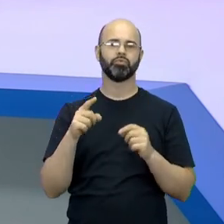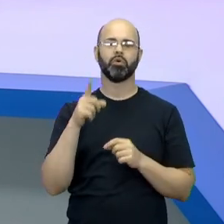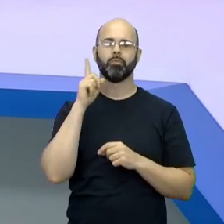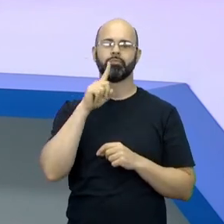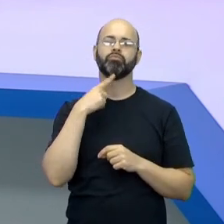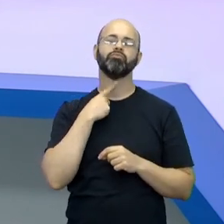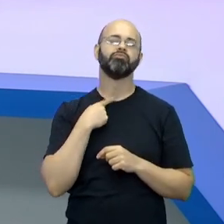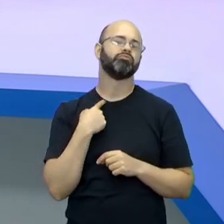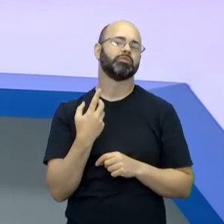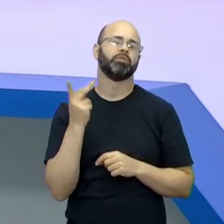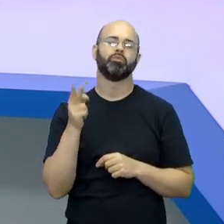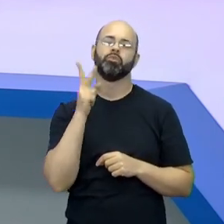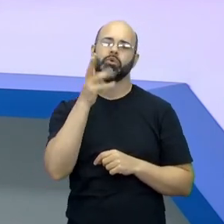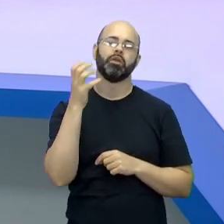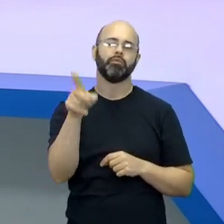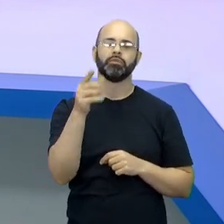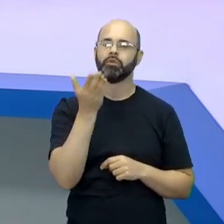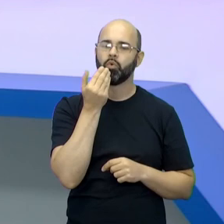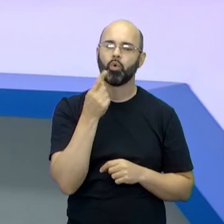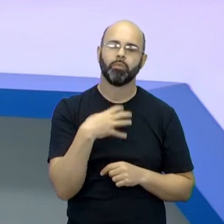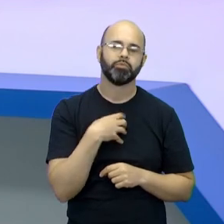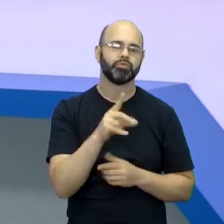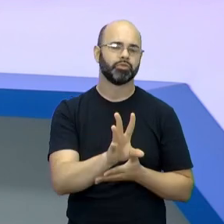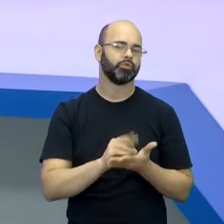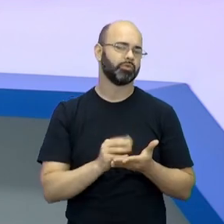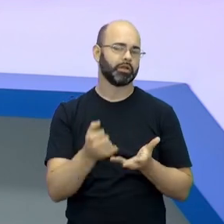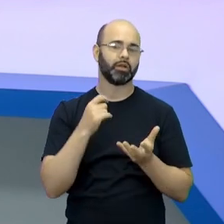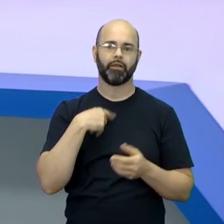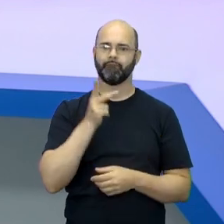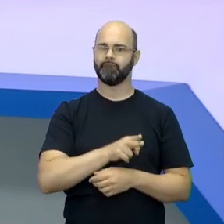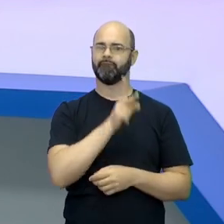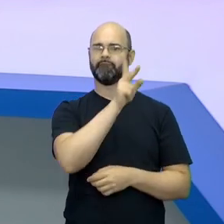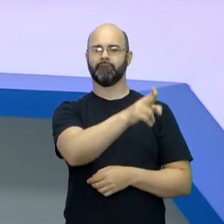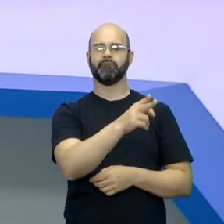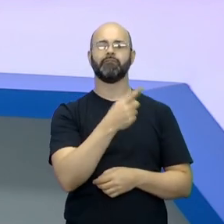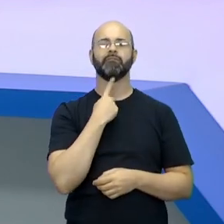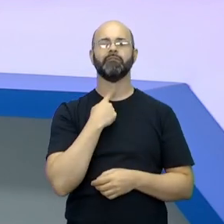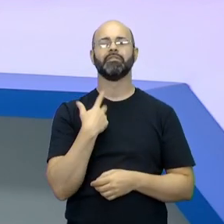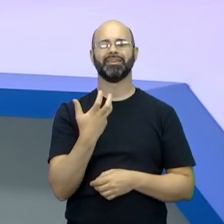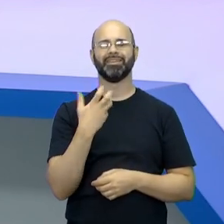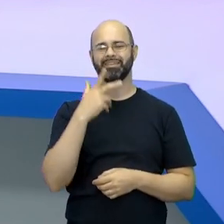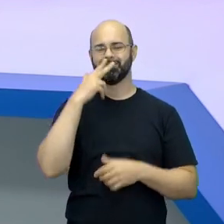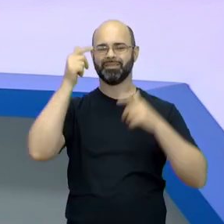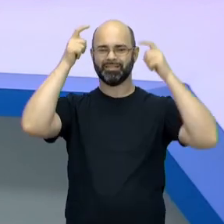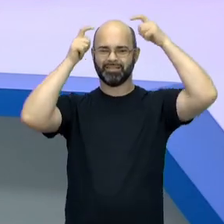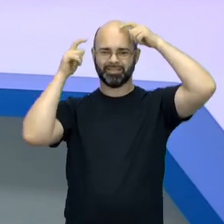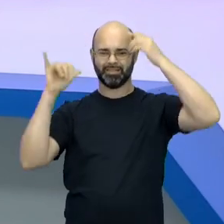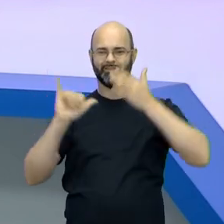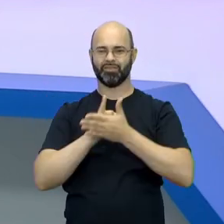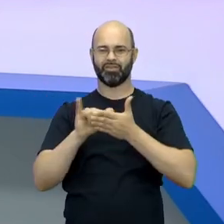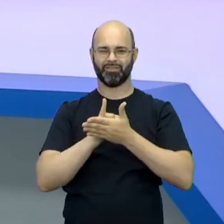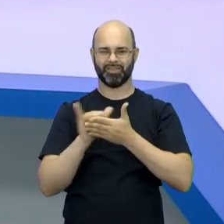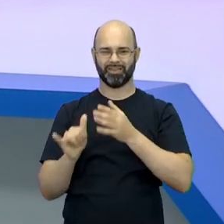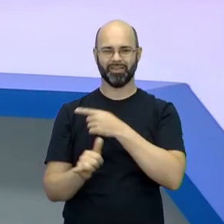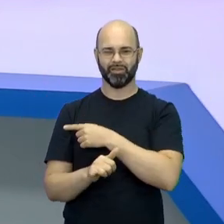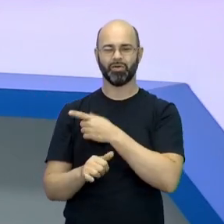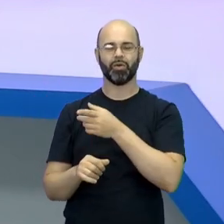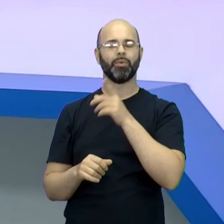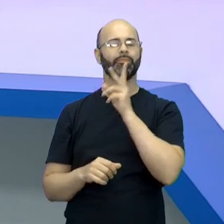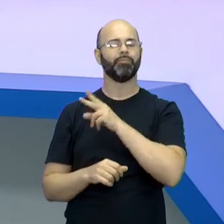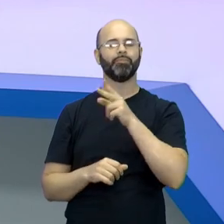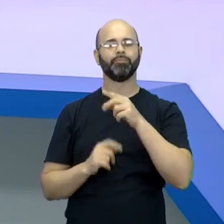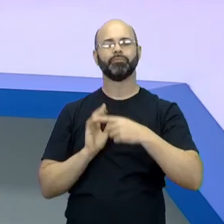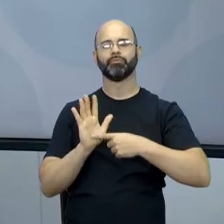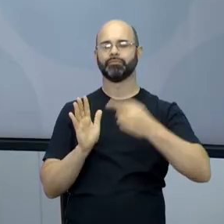de viver, eu vejo o que você come, eu vejo como você... É isso que eu quero, né? A impressão que o Príncipe em Nova York traz, essa é a ideia que era muito comum nos filmes